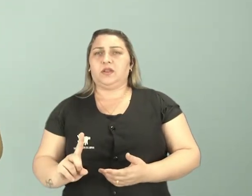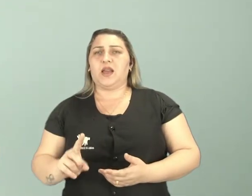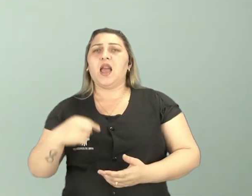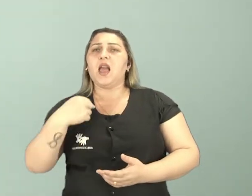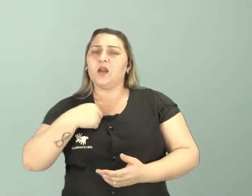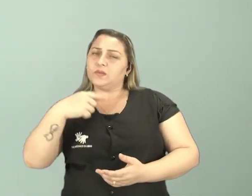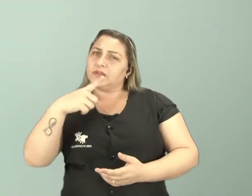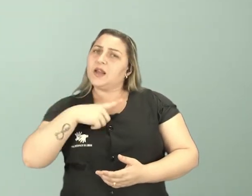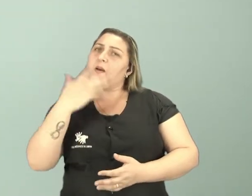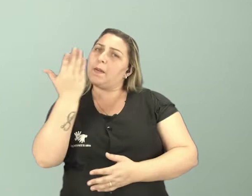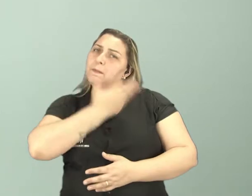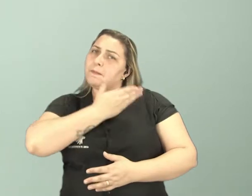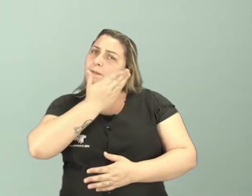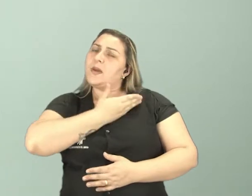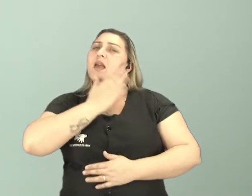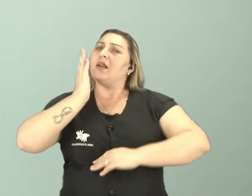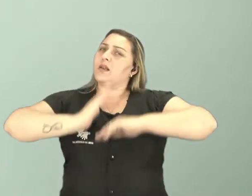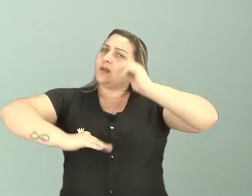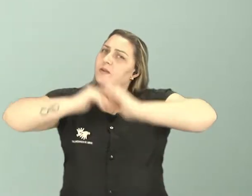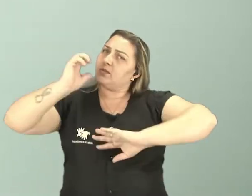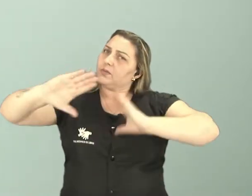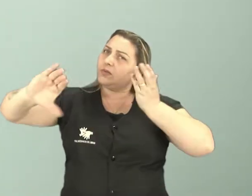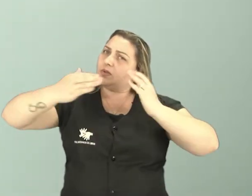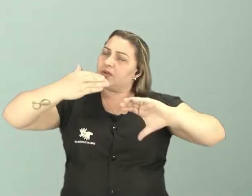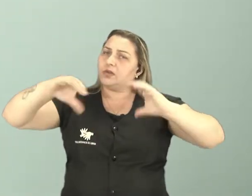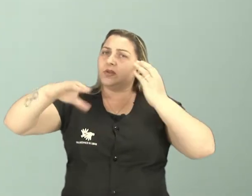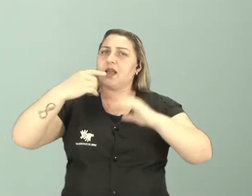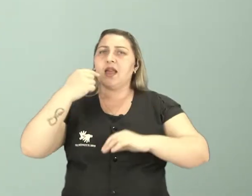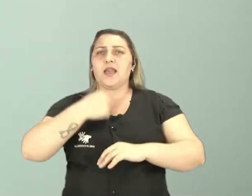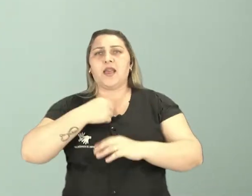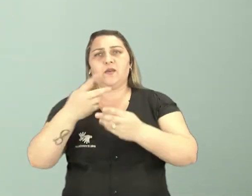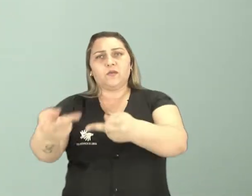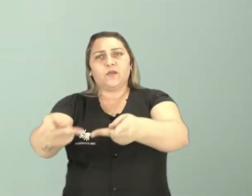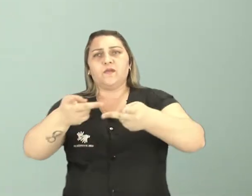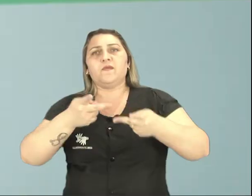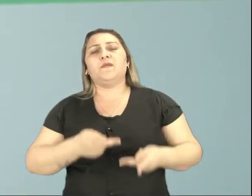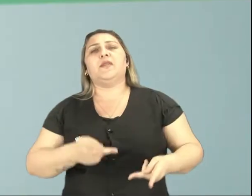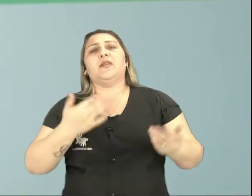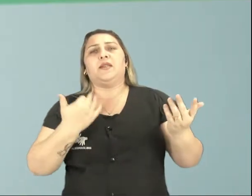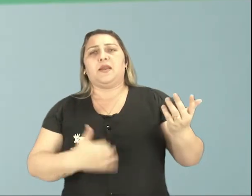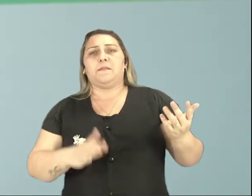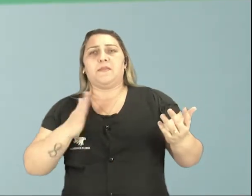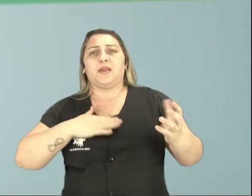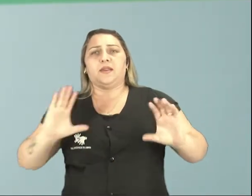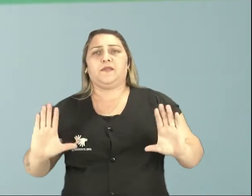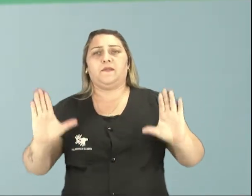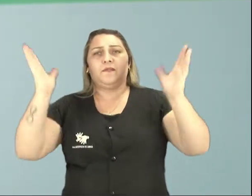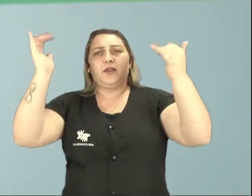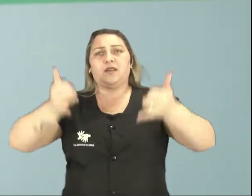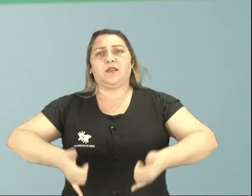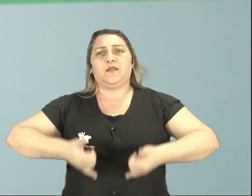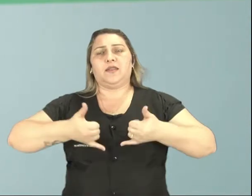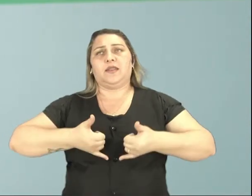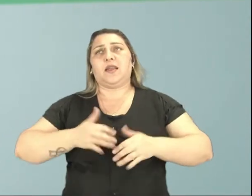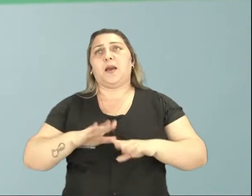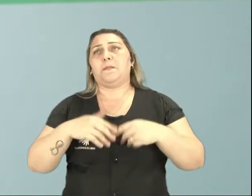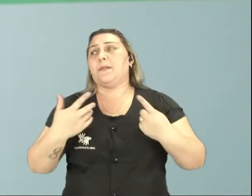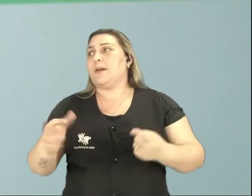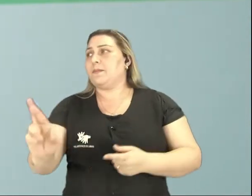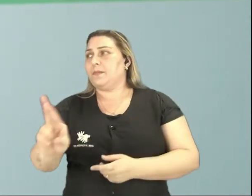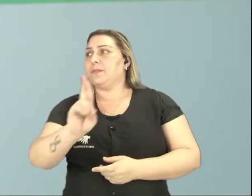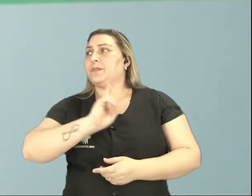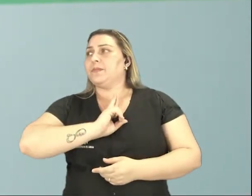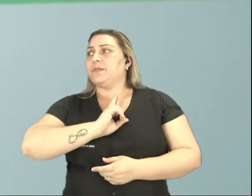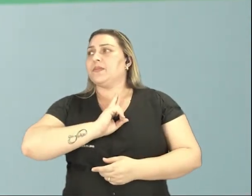Eu tenho amigos músicos. Inclusive, eu convido ele para tocar nas minhas festas de aniversário. Tá, então me